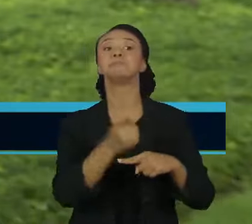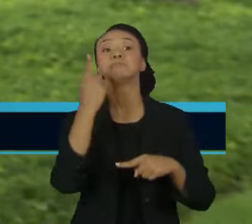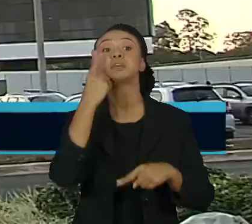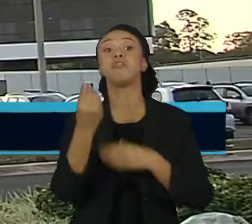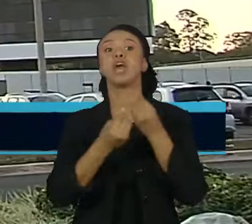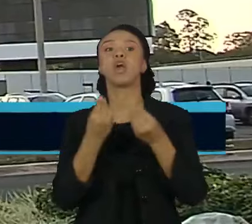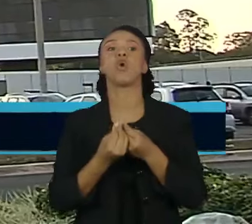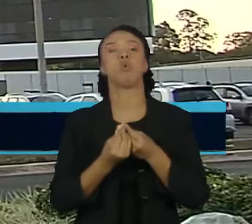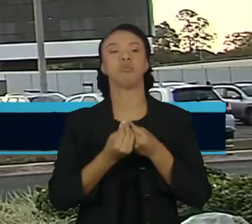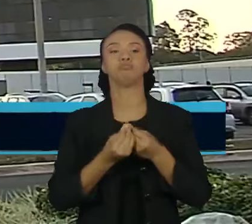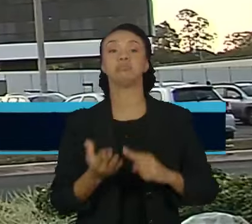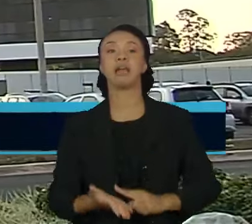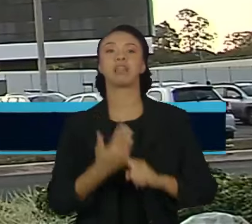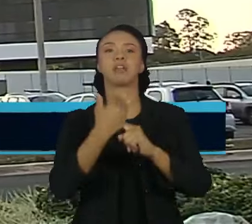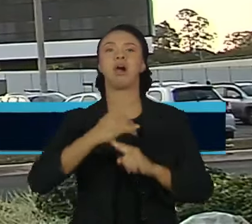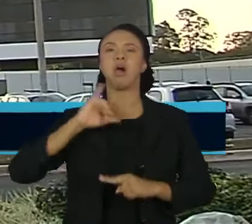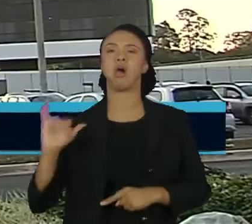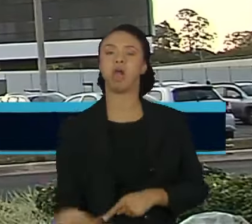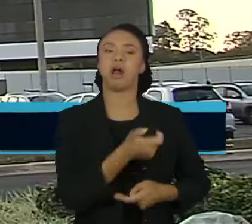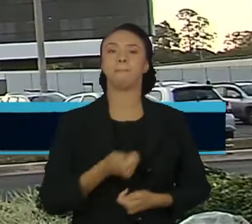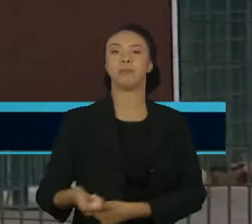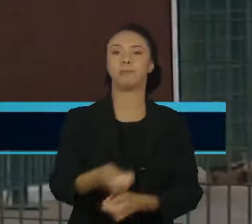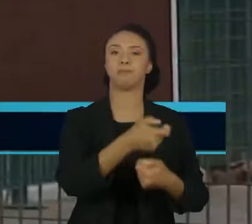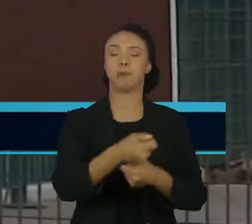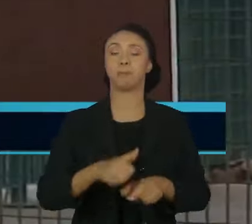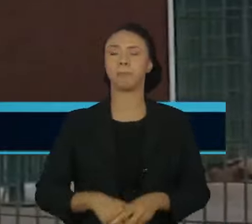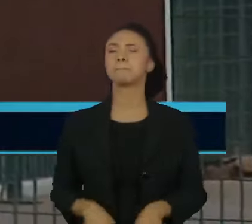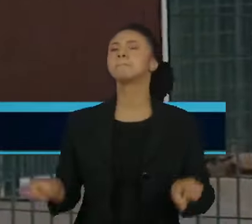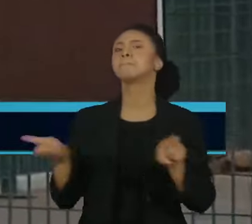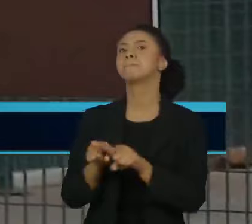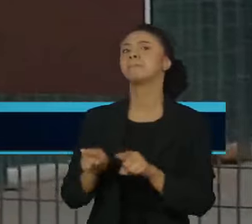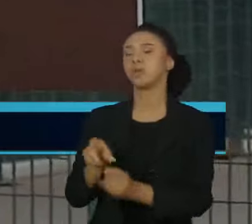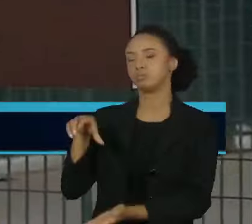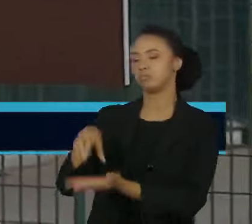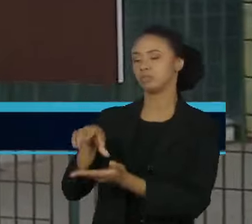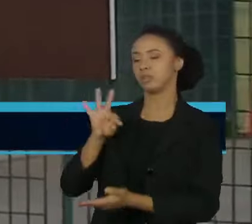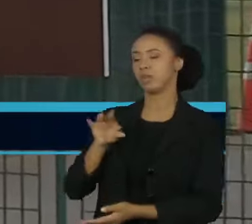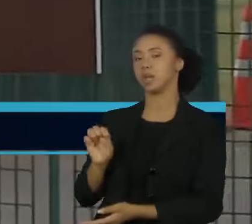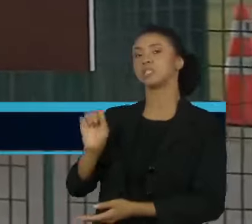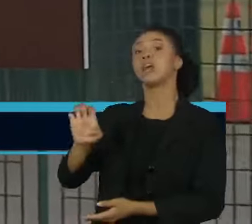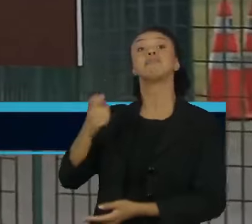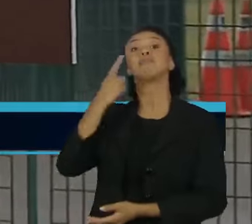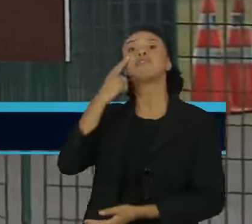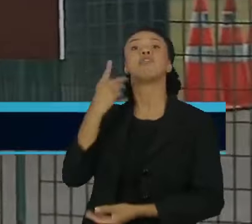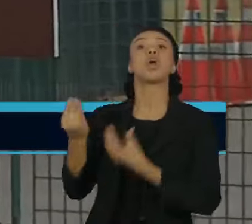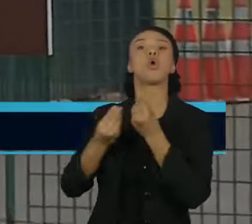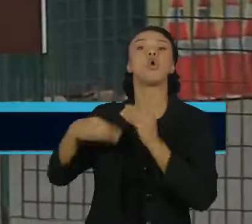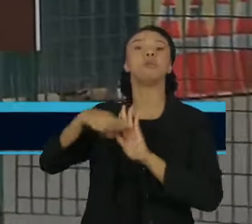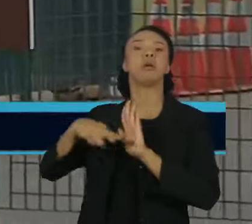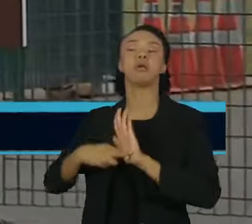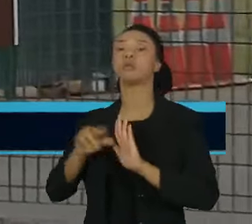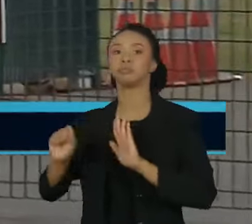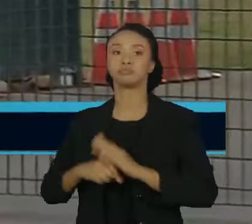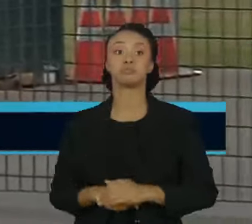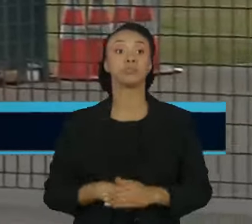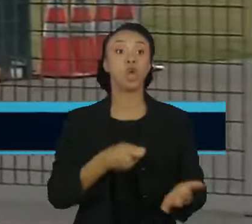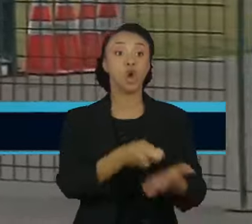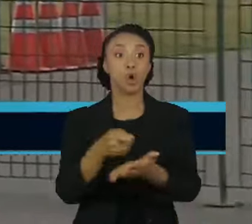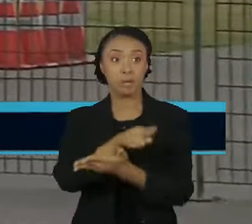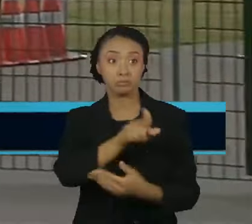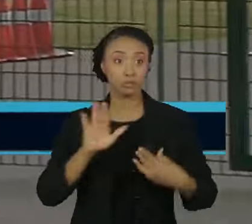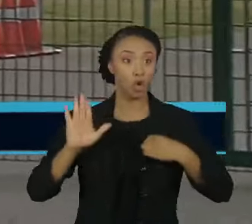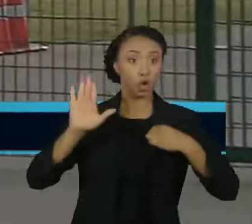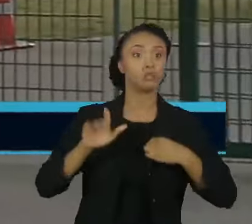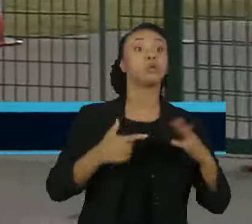campanhas. Já o Tribunal Superior Eleitoral debate uma nova resolução, que obriga os candidatos a sinalizar quais